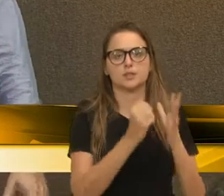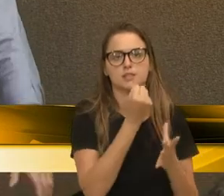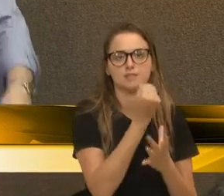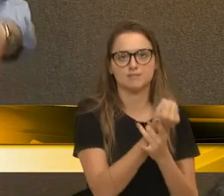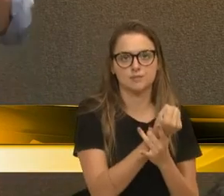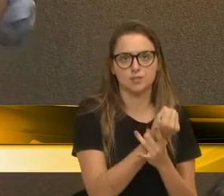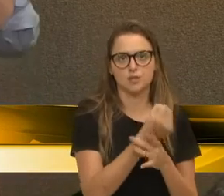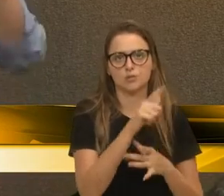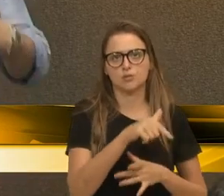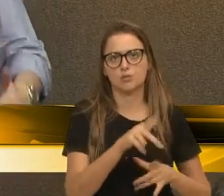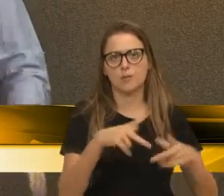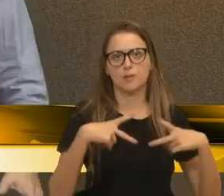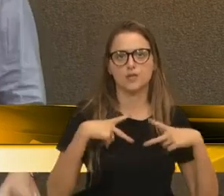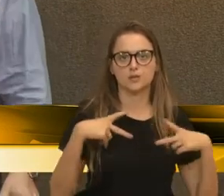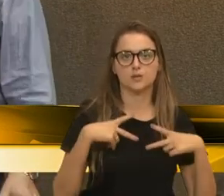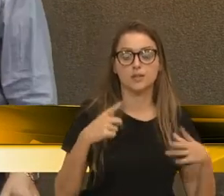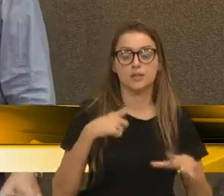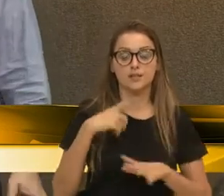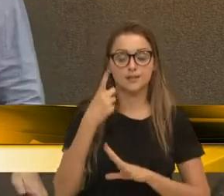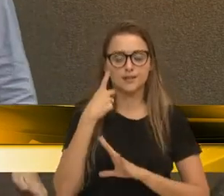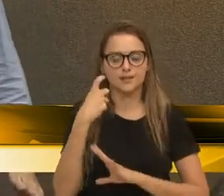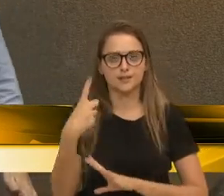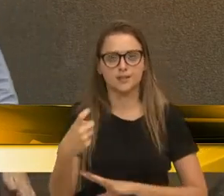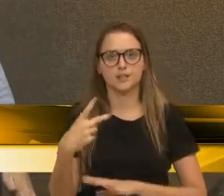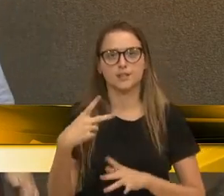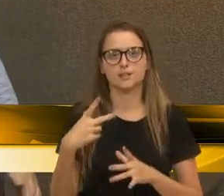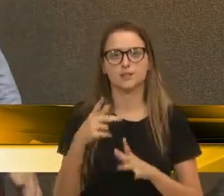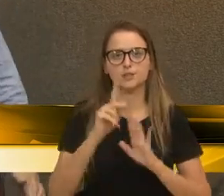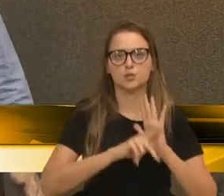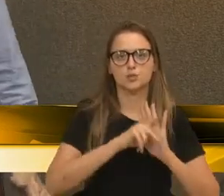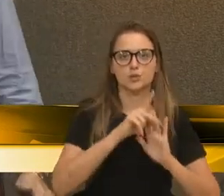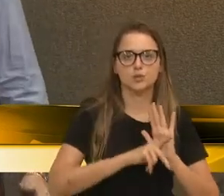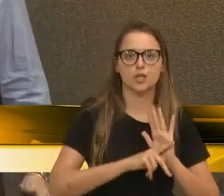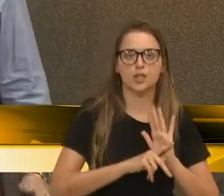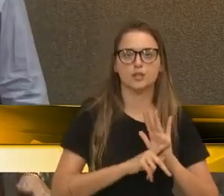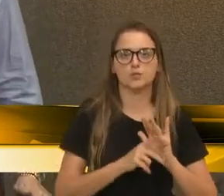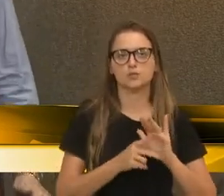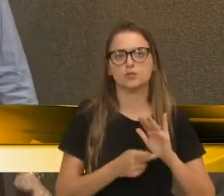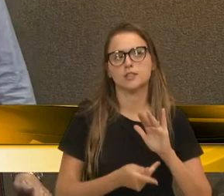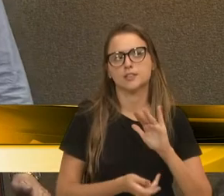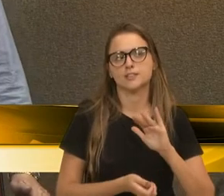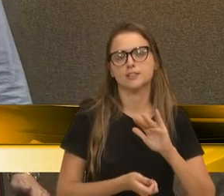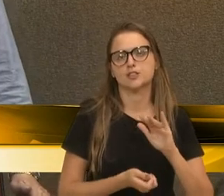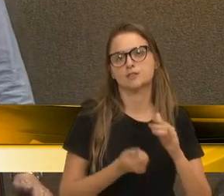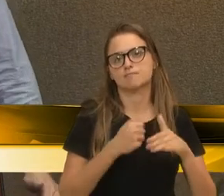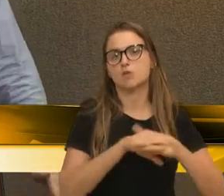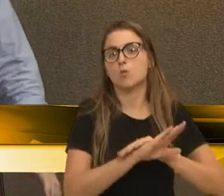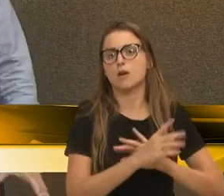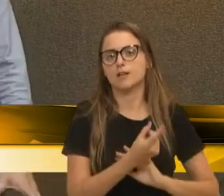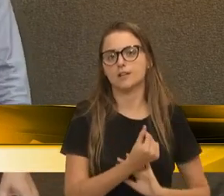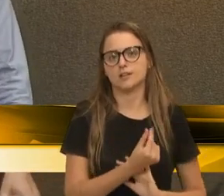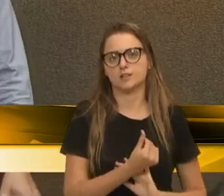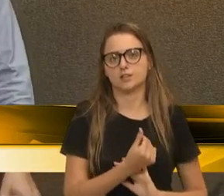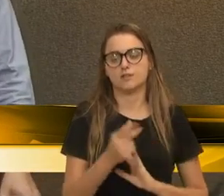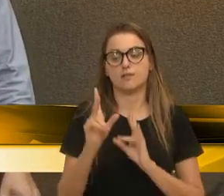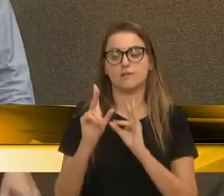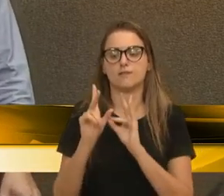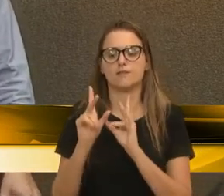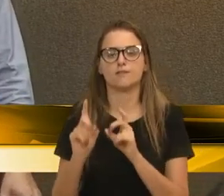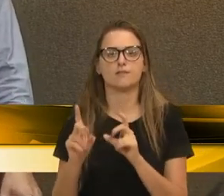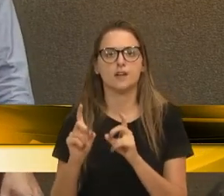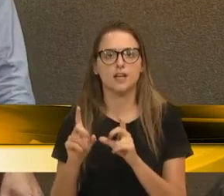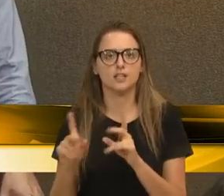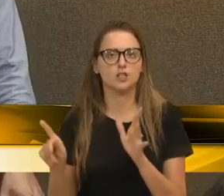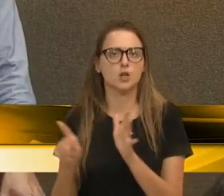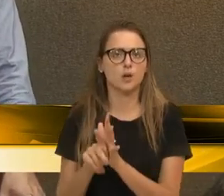aqueles que estão por trás desses interesses todos, desses projetos de capitalização, eles vendem o peixe deles